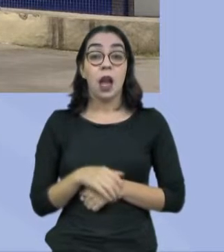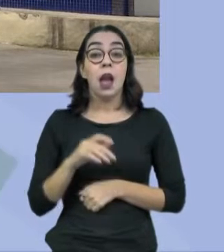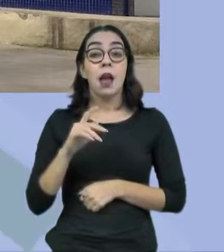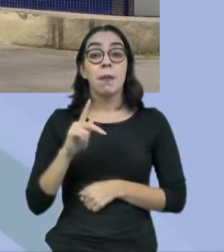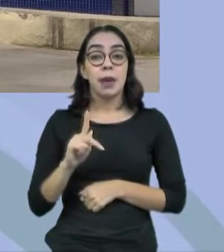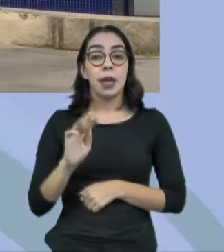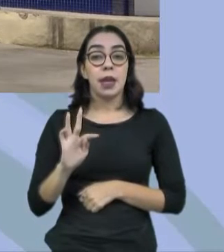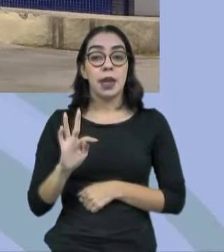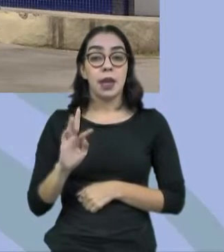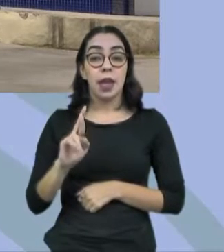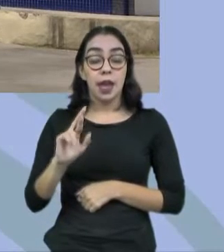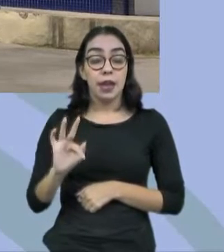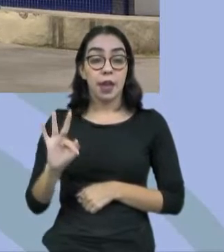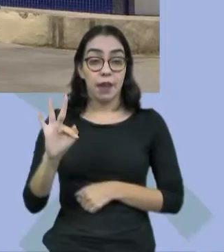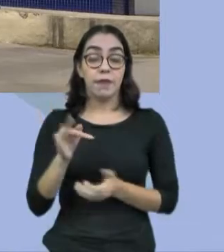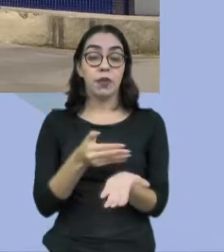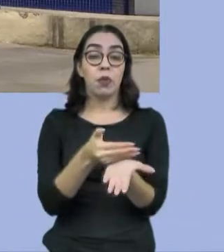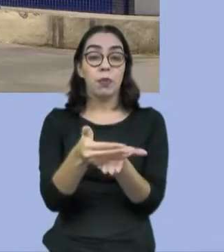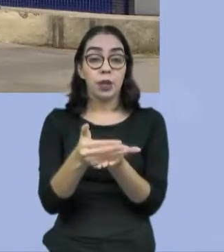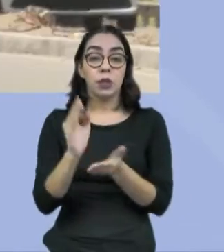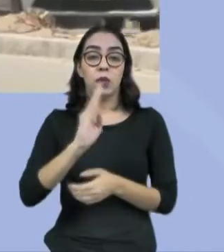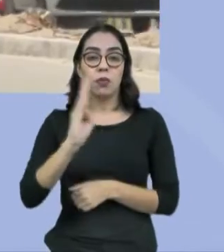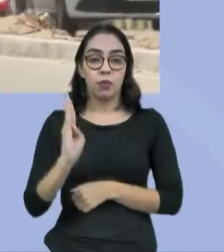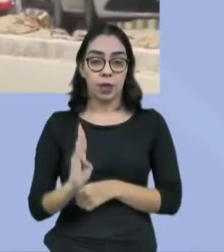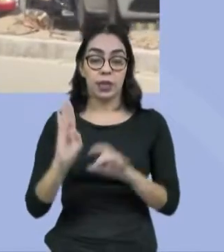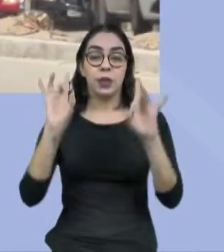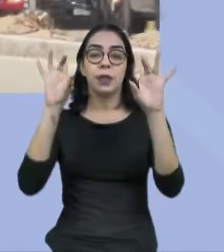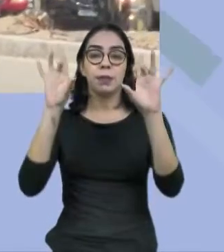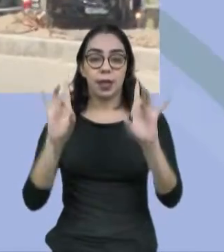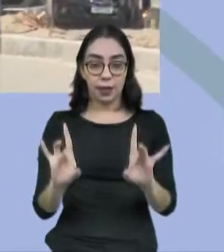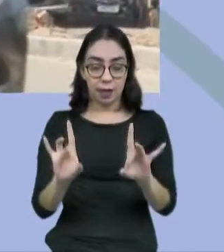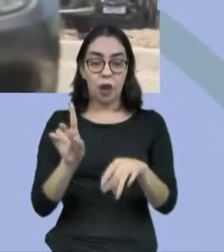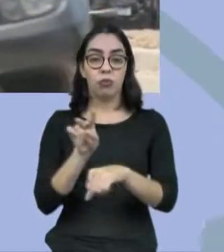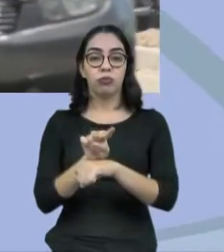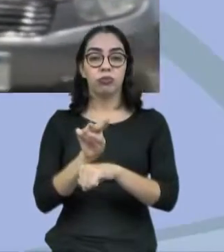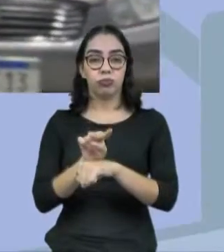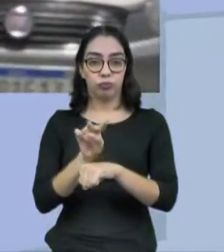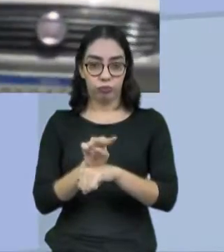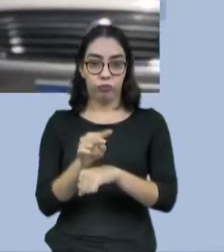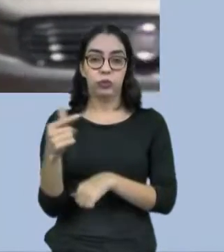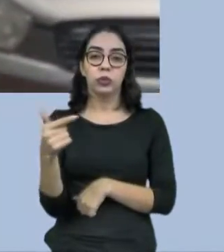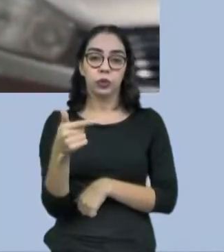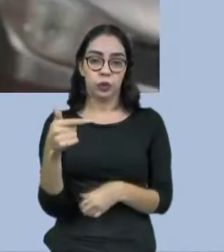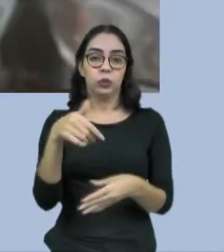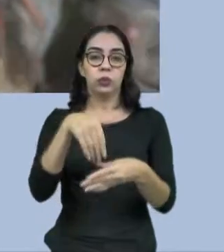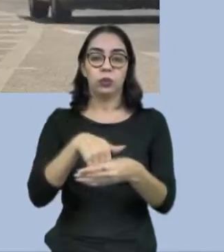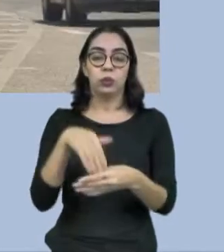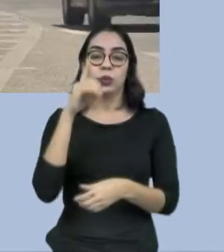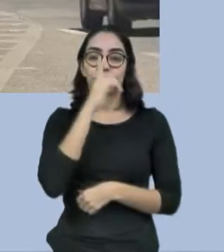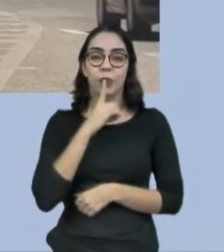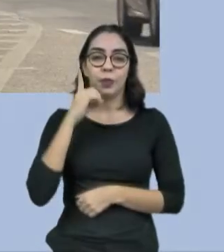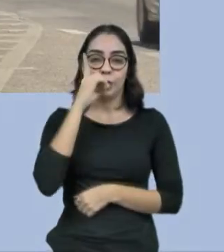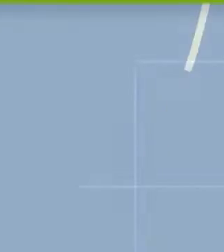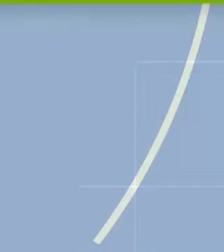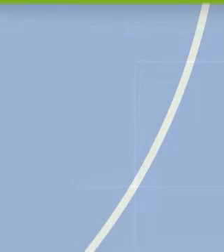inicia em todo o Brasil operação especial para o segundo turno das eleições. A gente volta já.